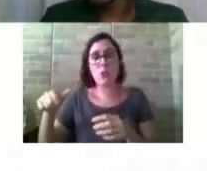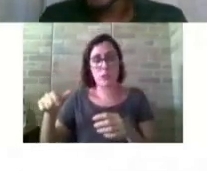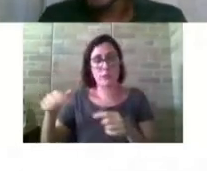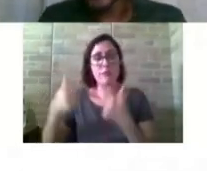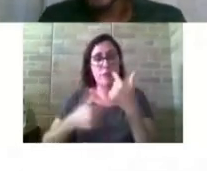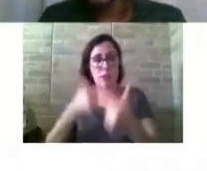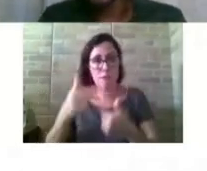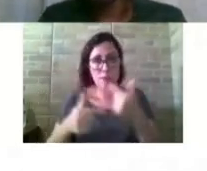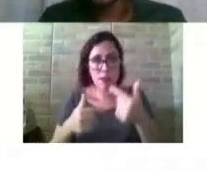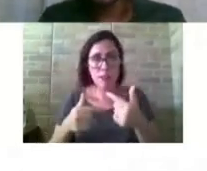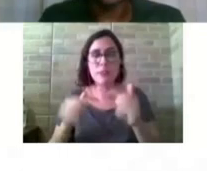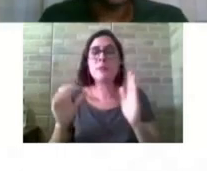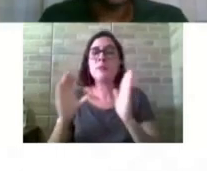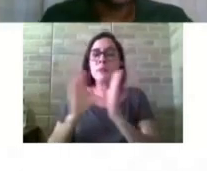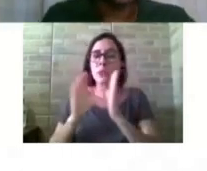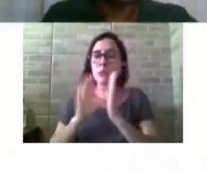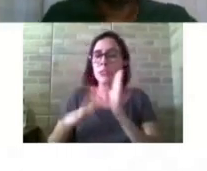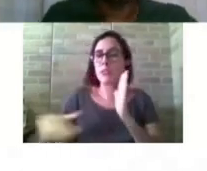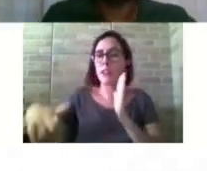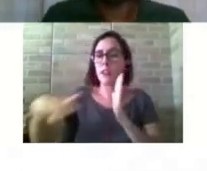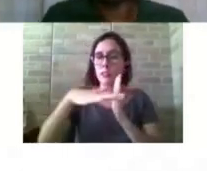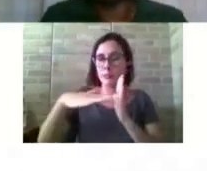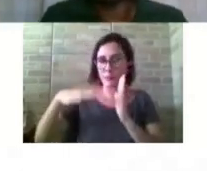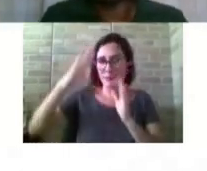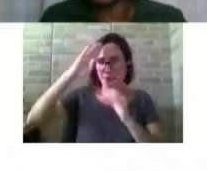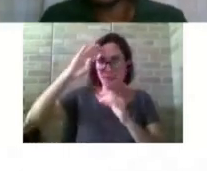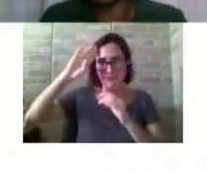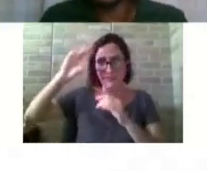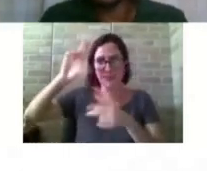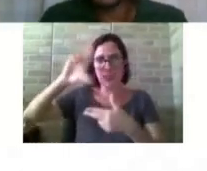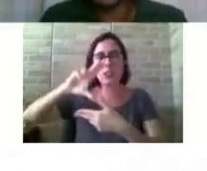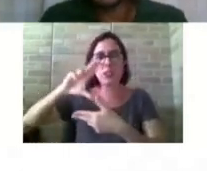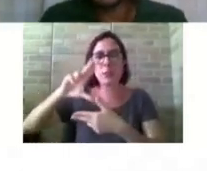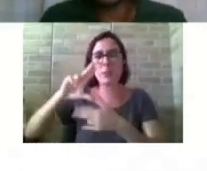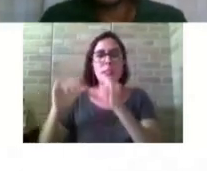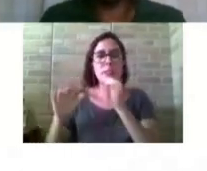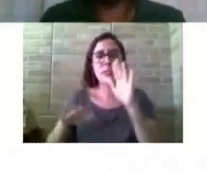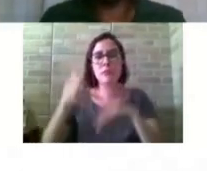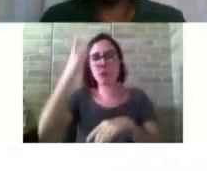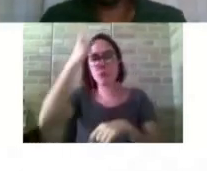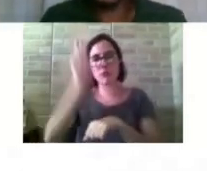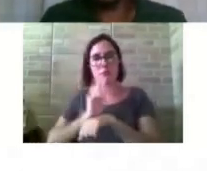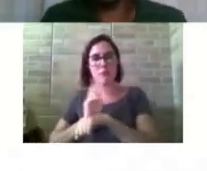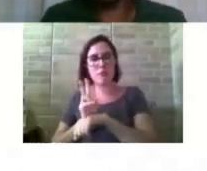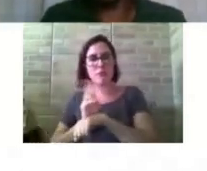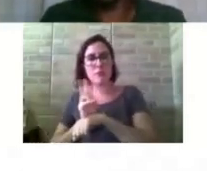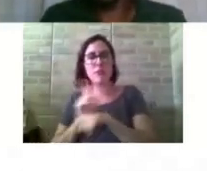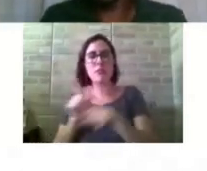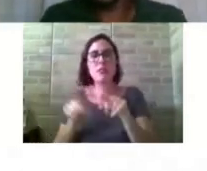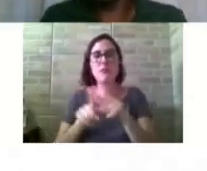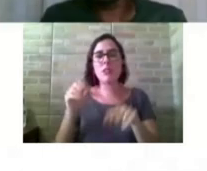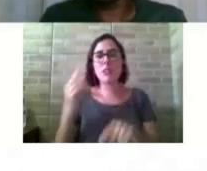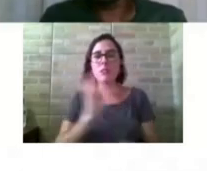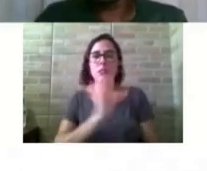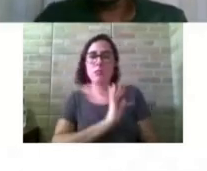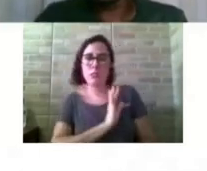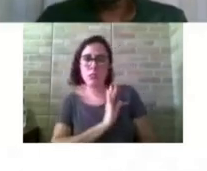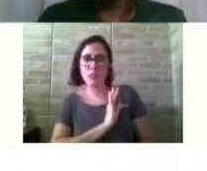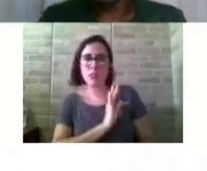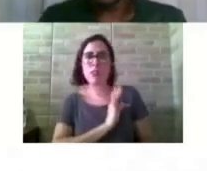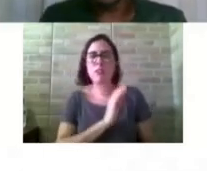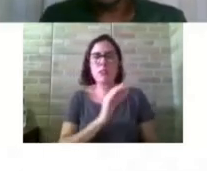comodidade acadêmica, seja ela o porteiro da universidade, seja ela o técnico, o